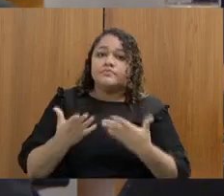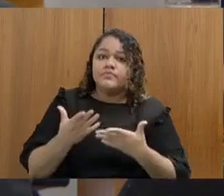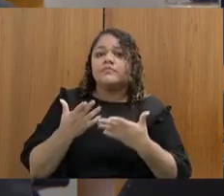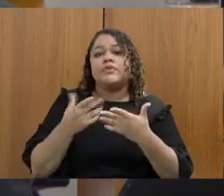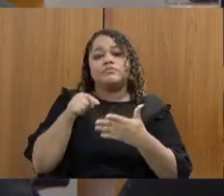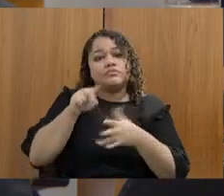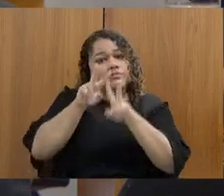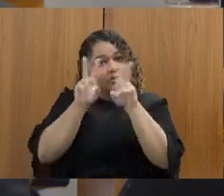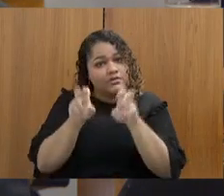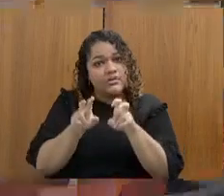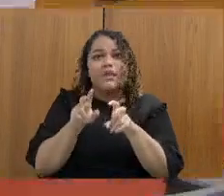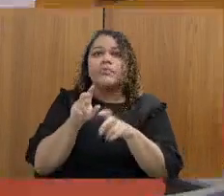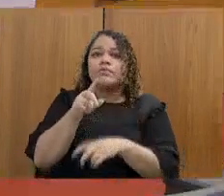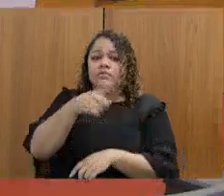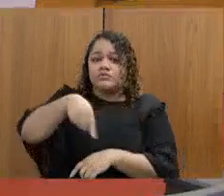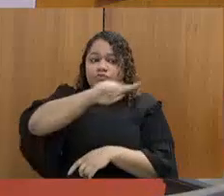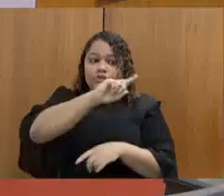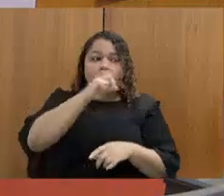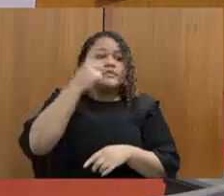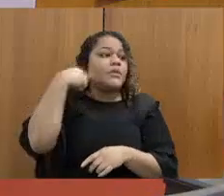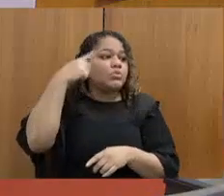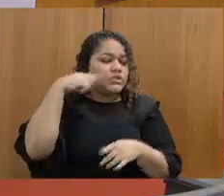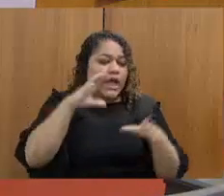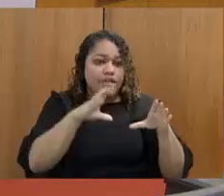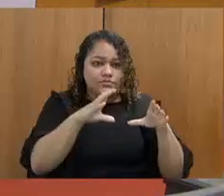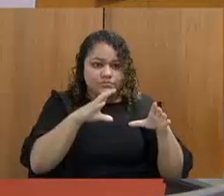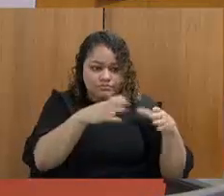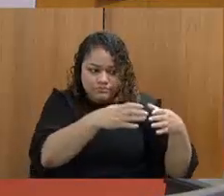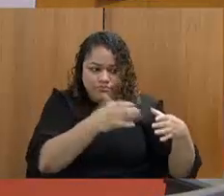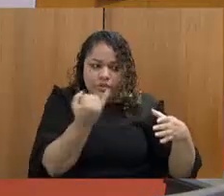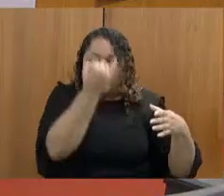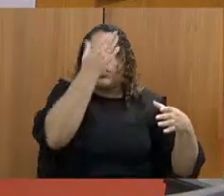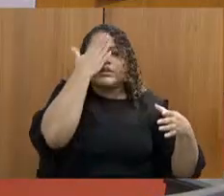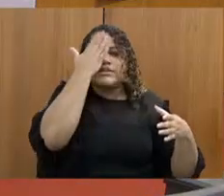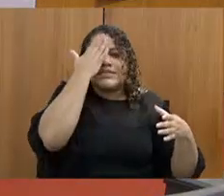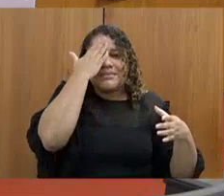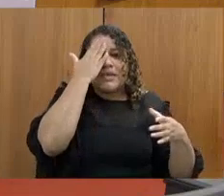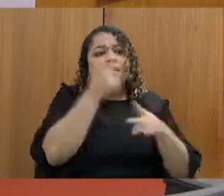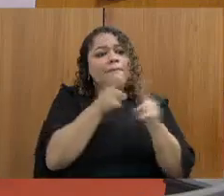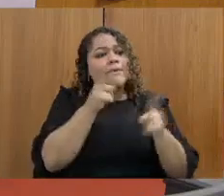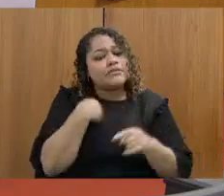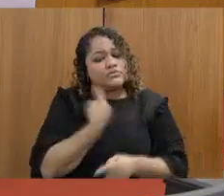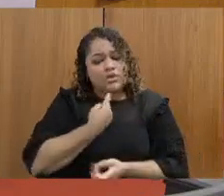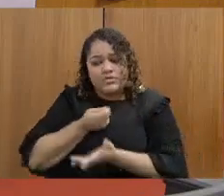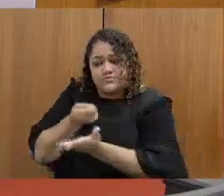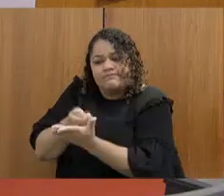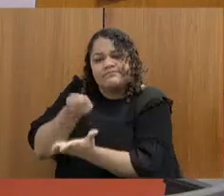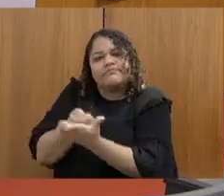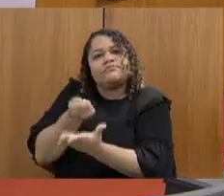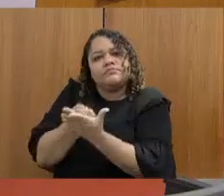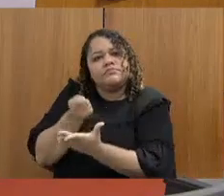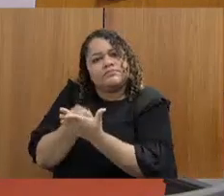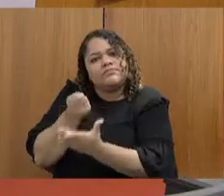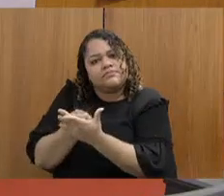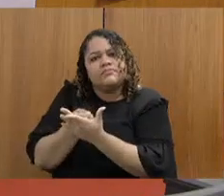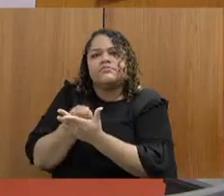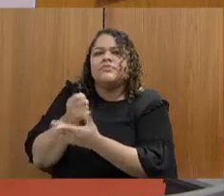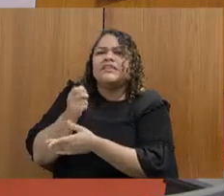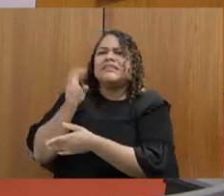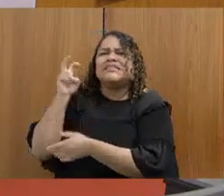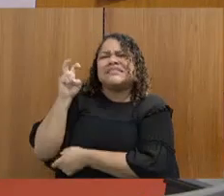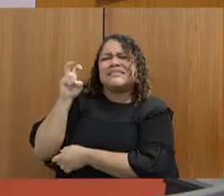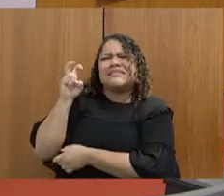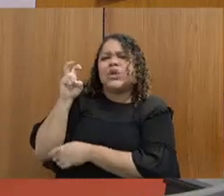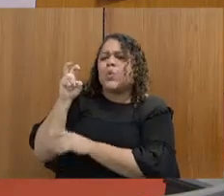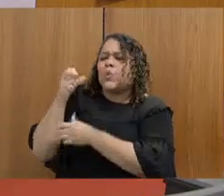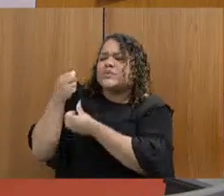colegas deputados e deputadas saibam, mas tem sido uma cobrança sistemática nos últimos cinco semestres